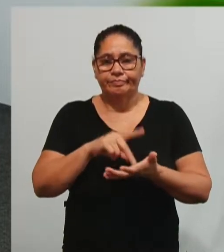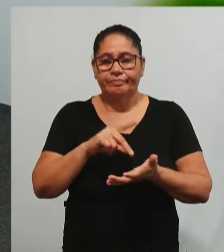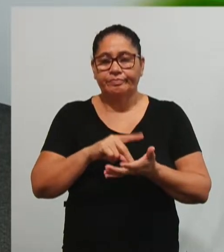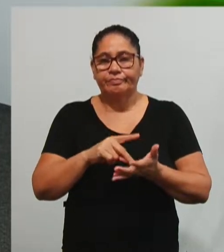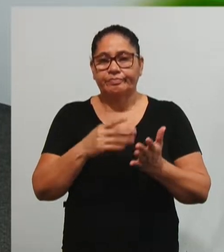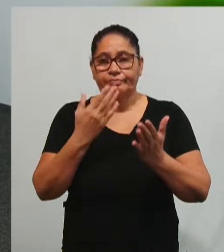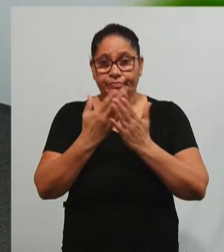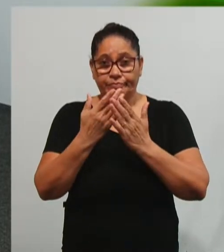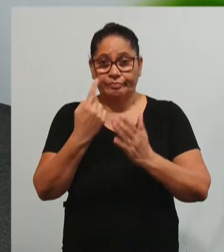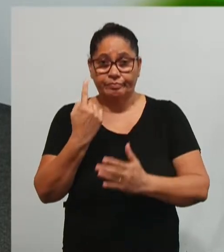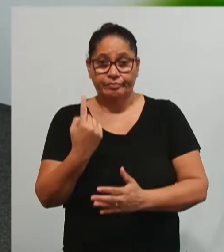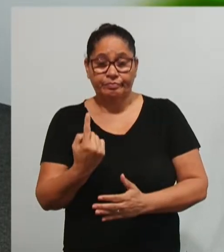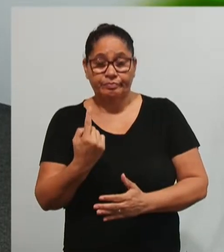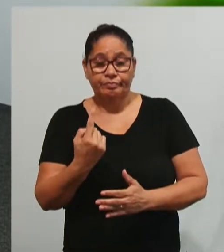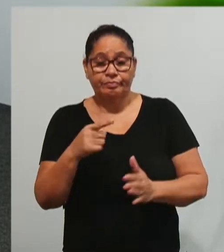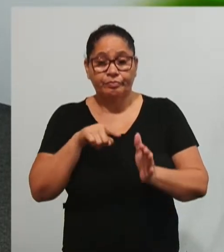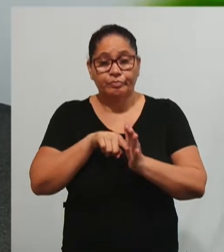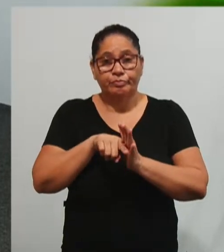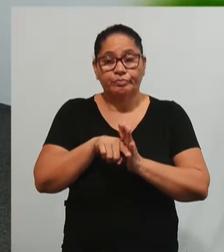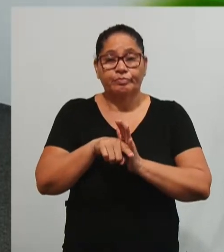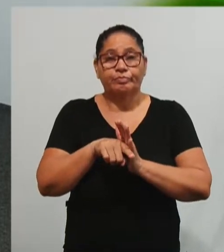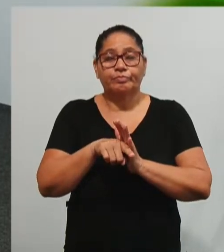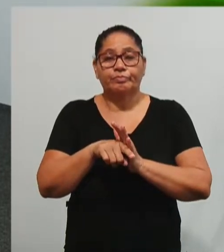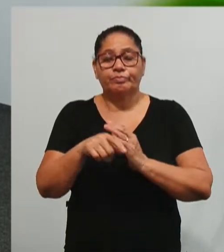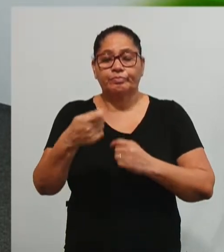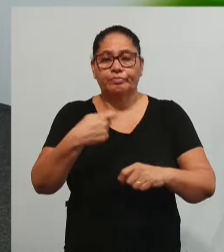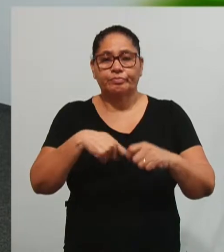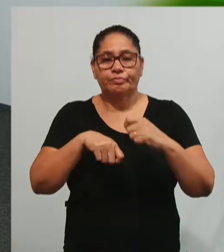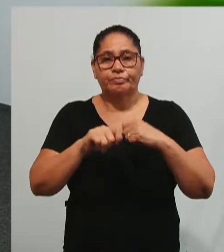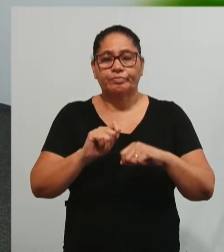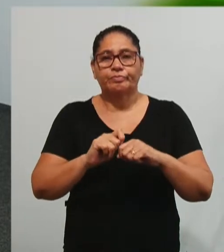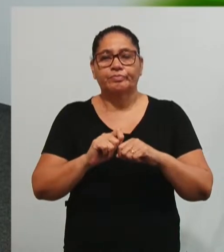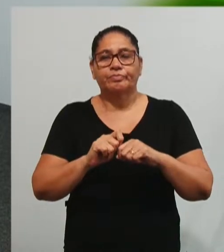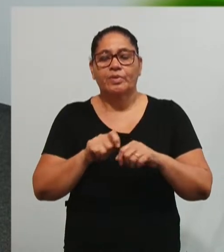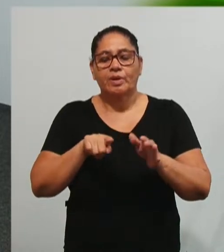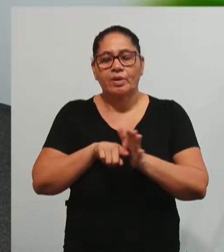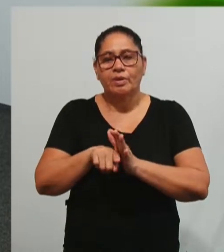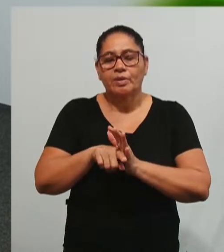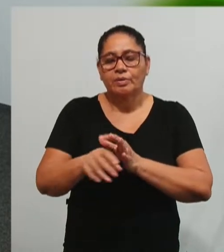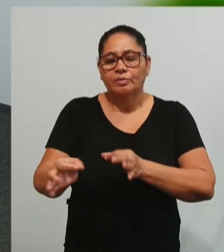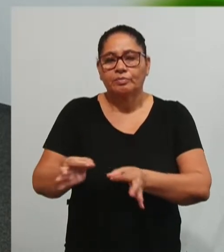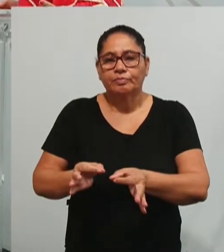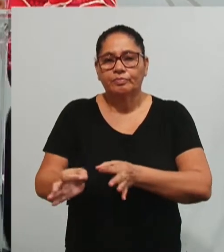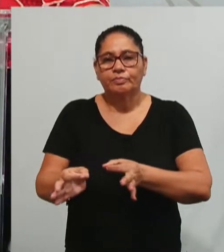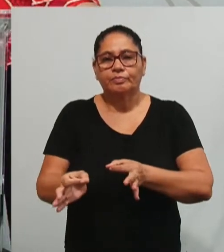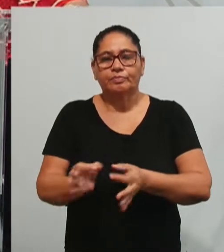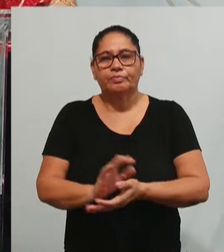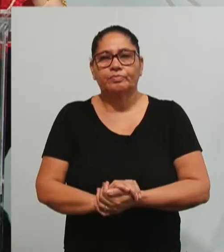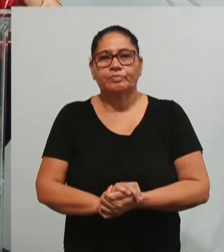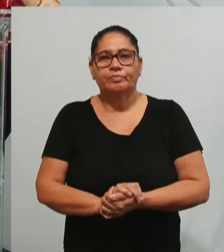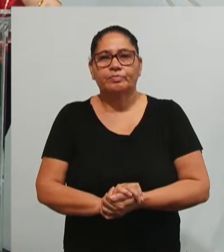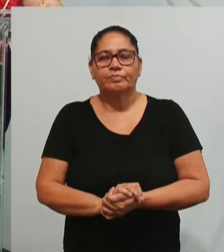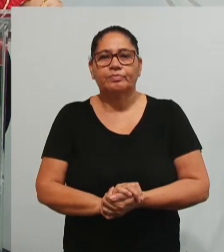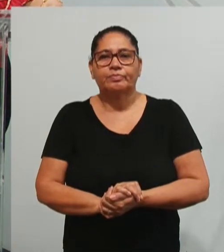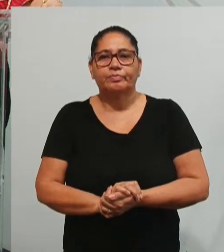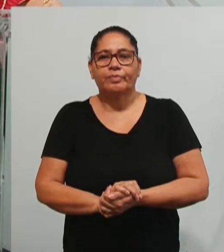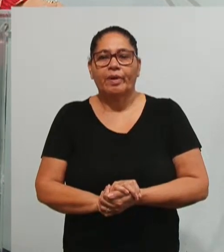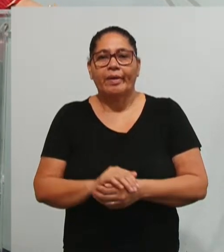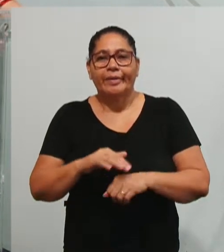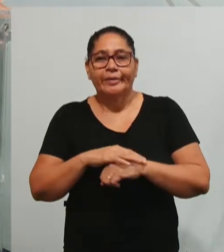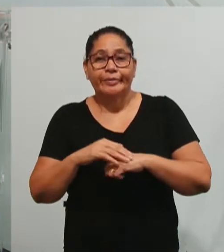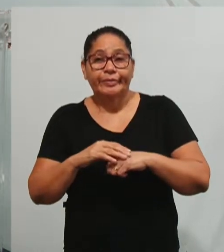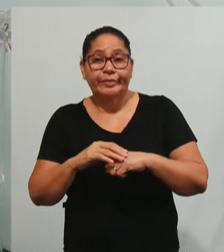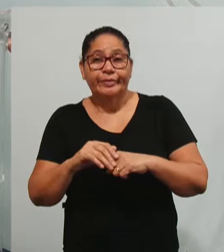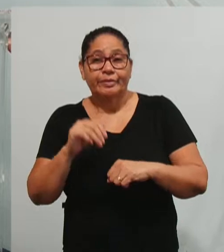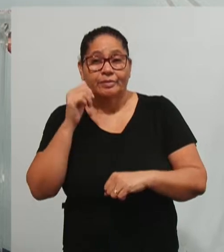estudar sobre os fundamentos da administração e a análise organizacional. Queridos alunos e